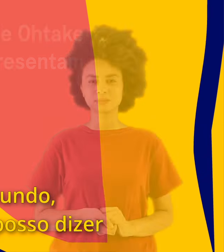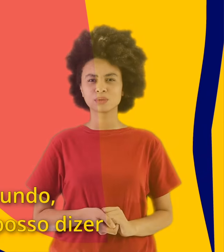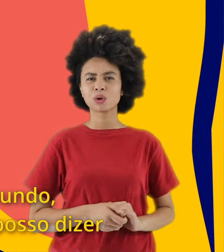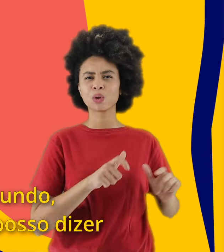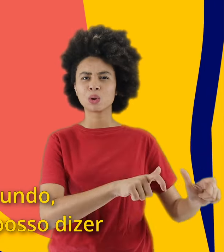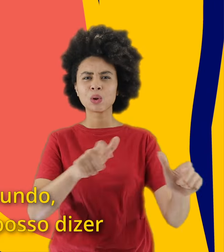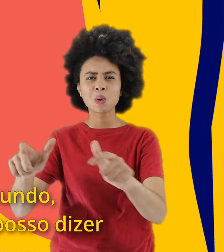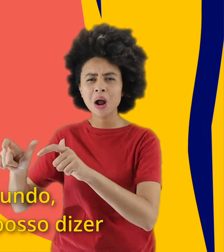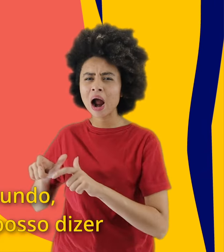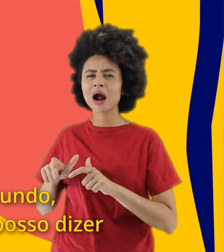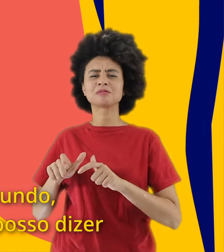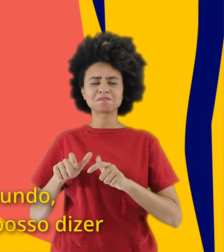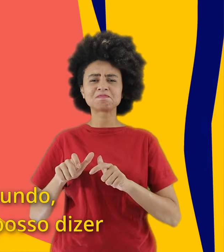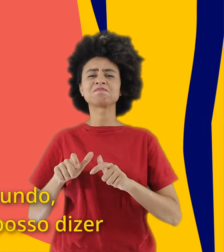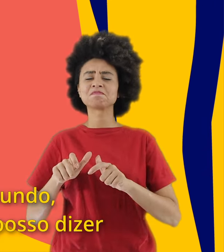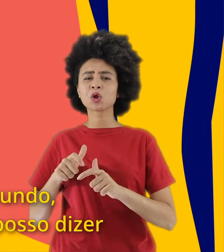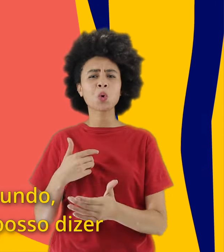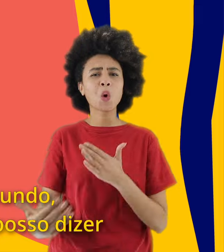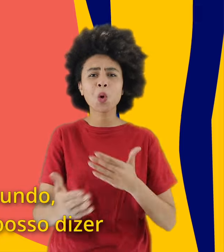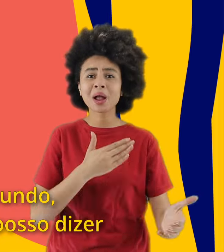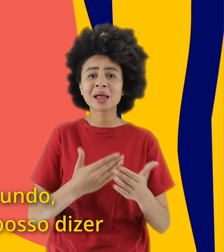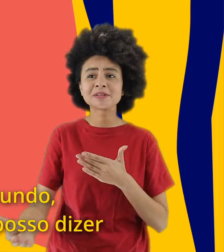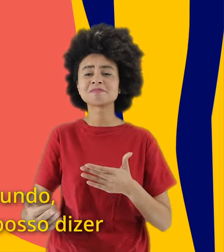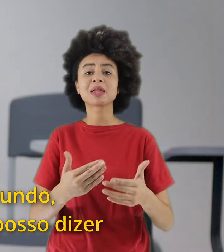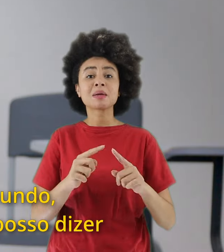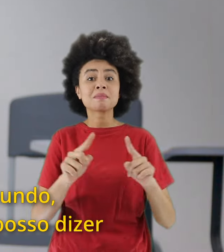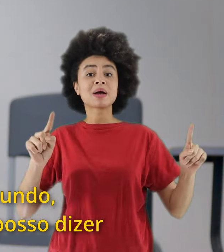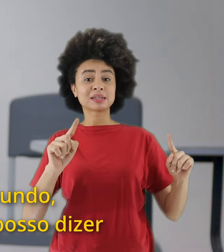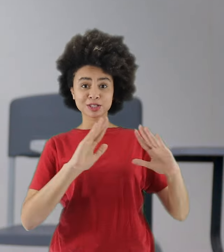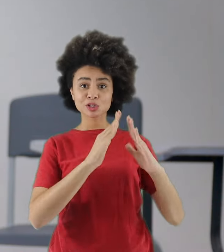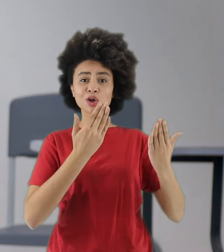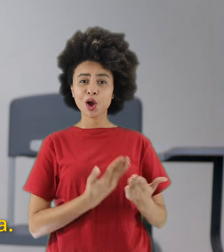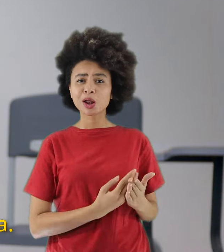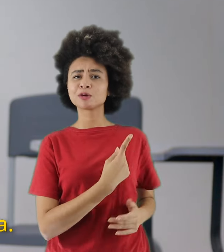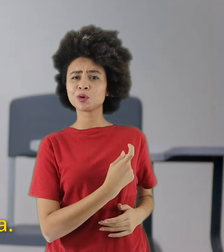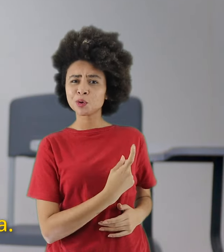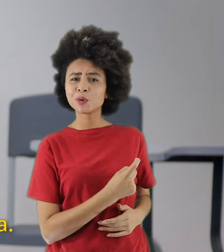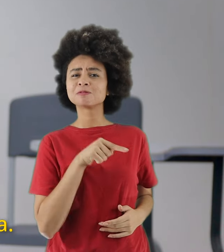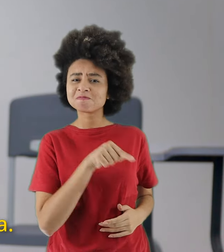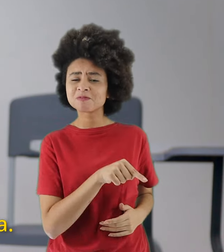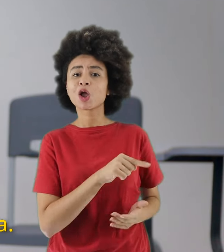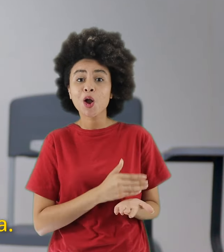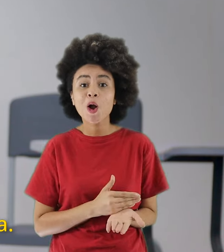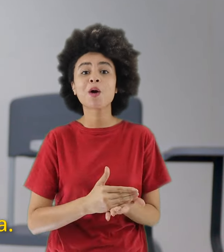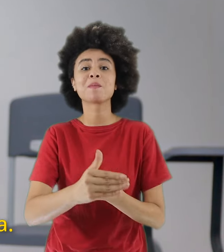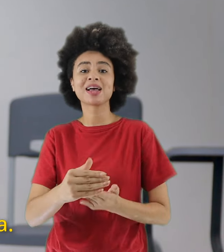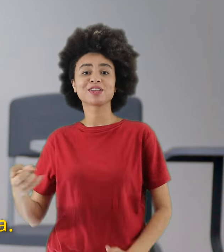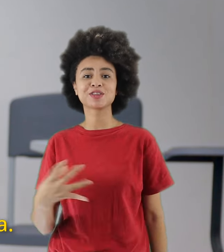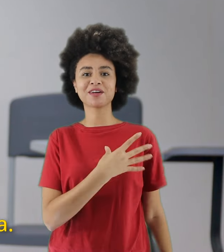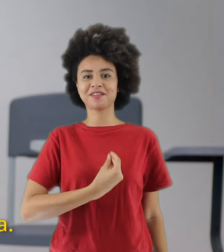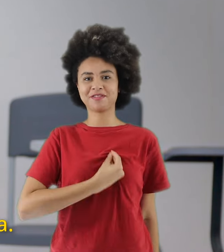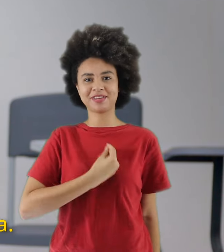Pode ter qualquer lugar do mundo, mas a escola é o único lugar que possa dizer é aqui o começo de uma vida nova.